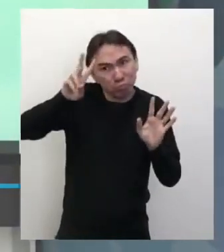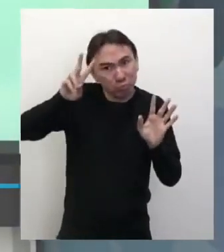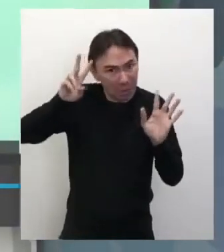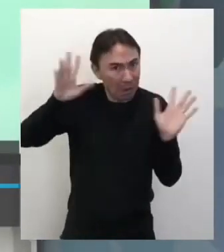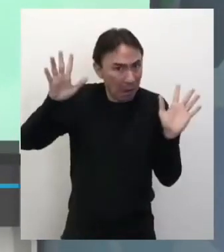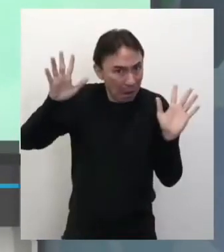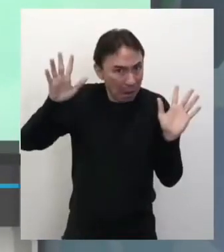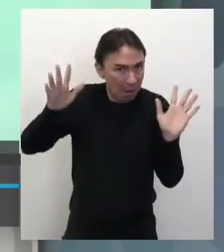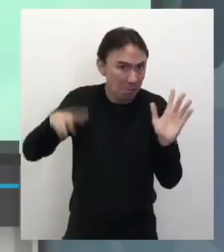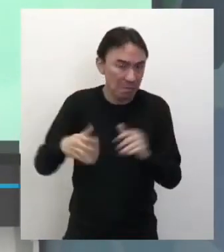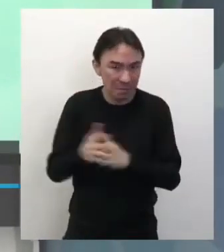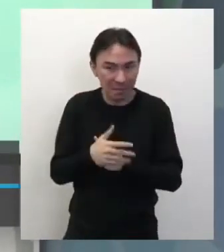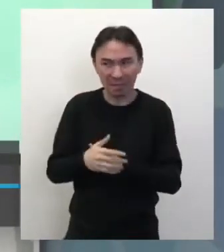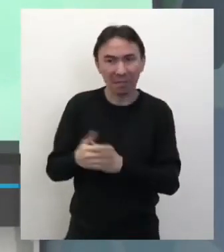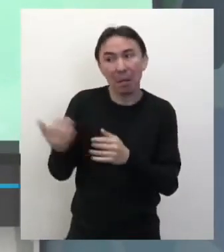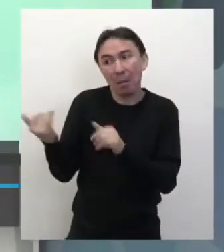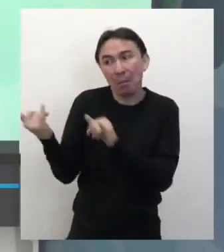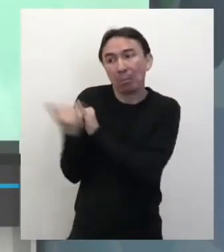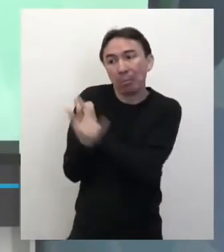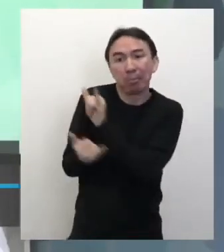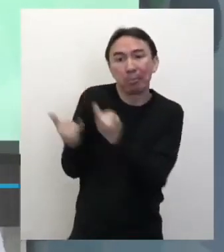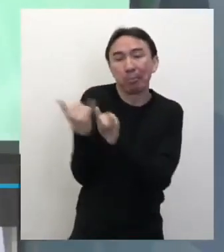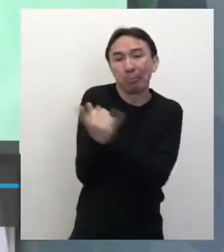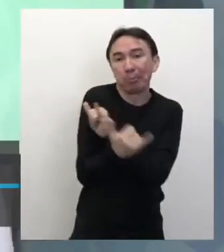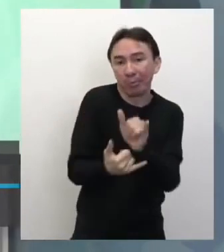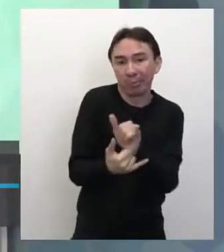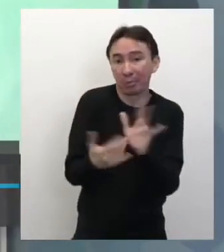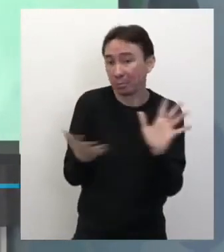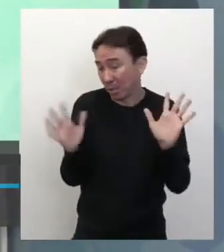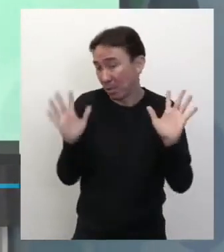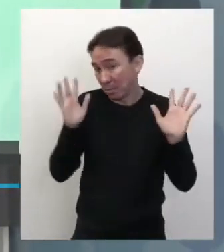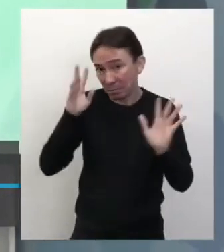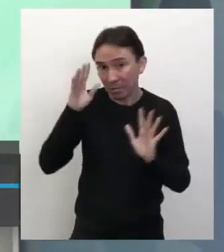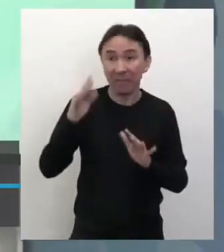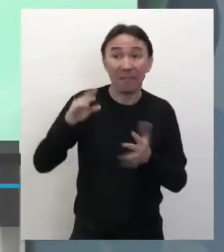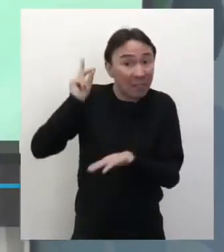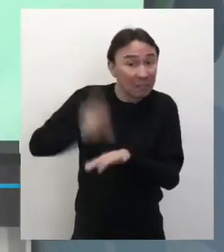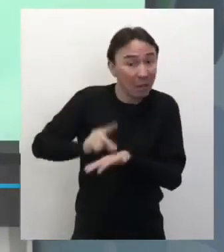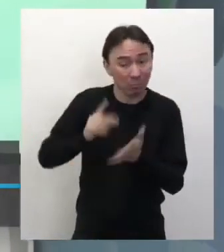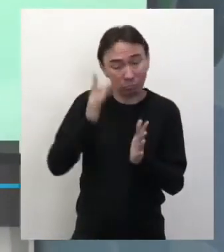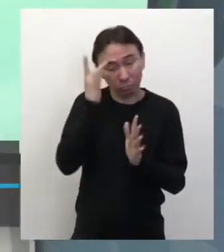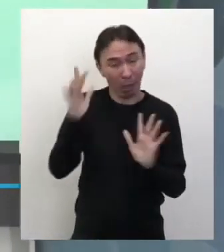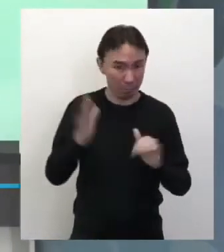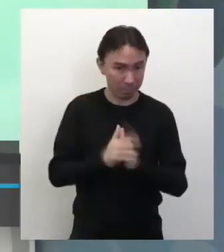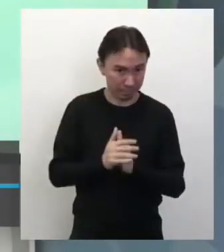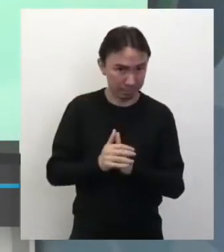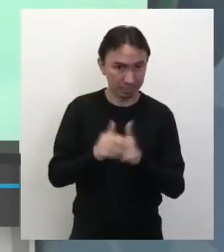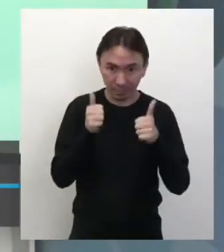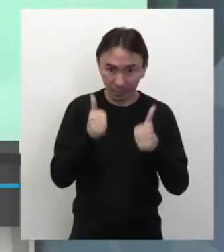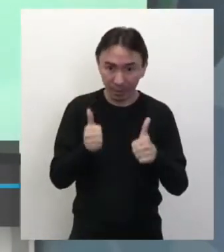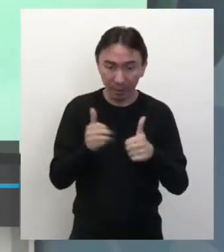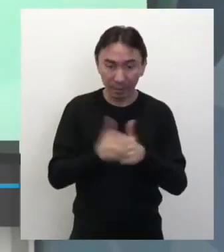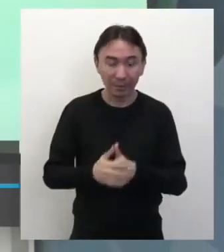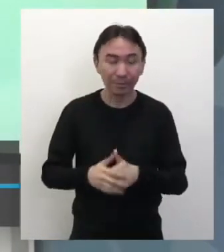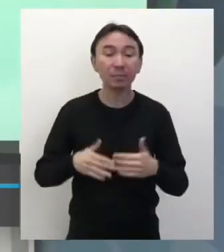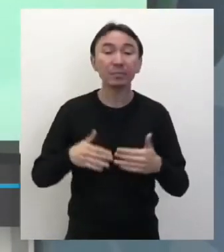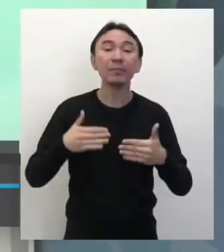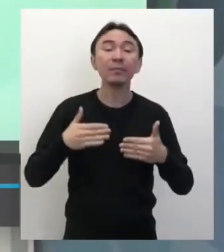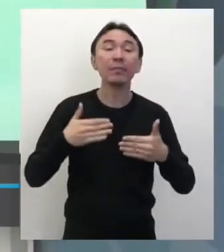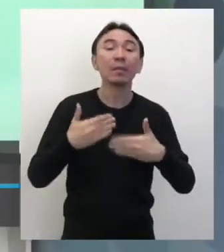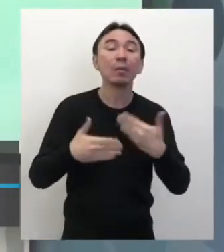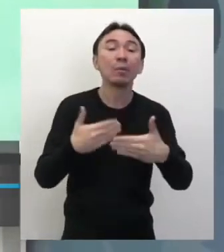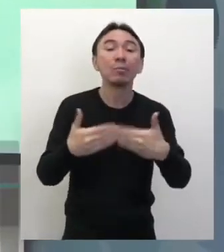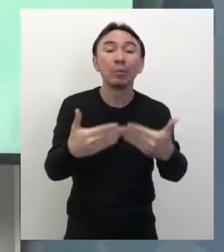é uma das histórias que se conta, que tem registrado essa. Então, o ele observou foi isso, tá bom? Pois bem, aí algum tempo depois,